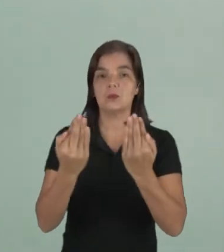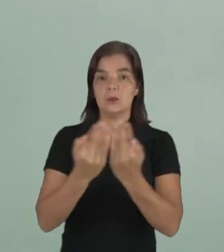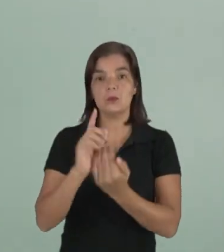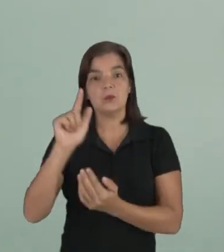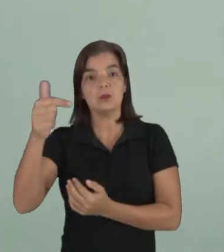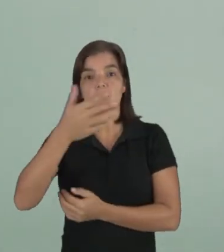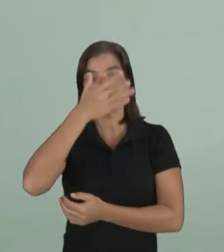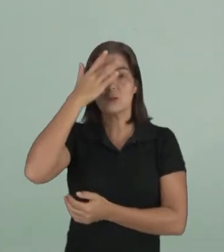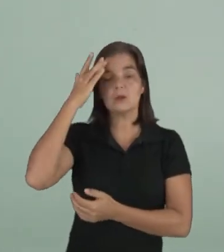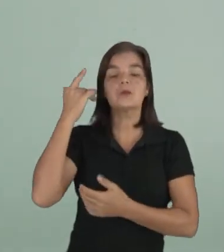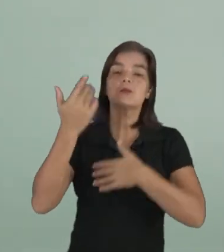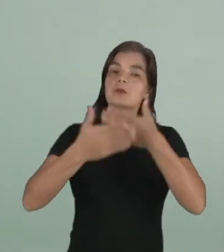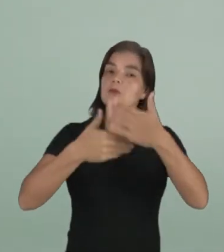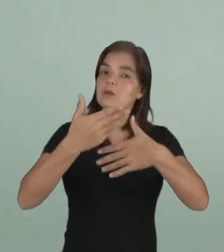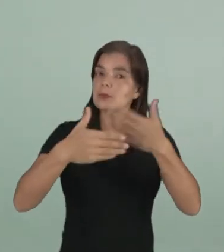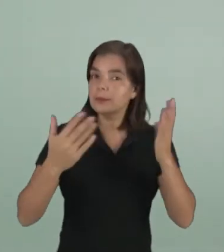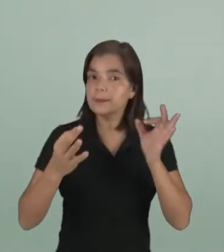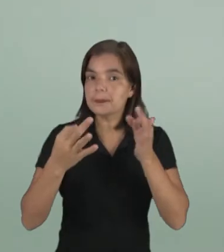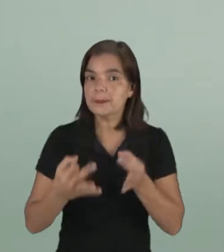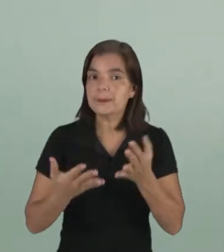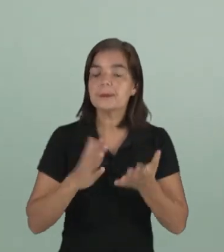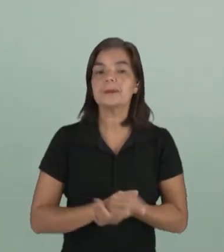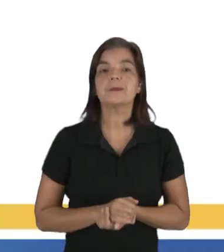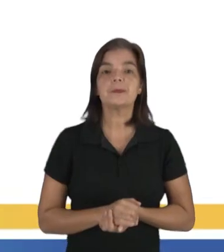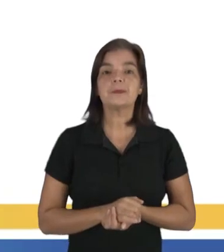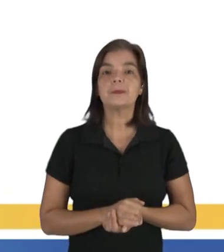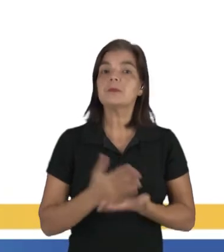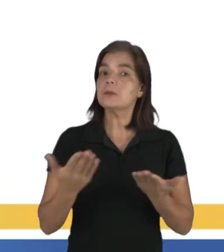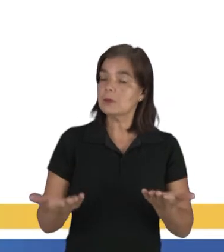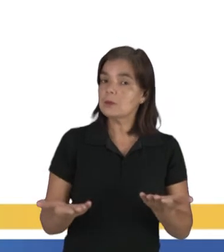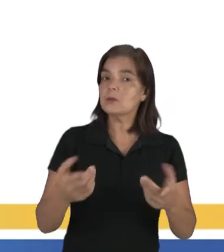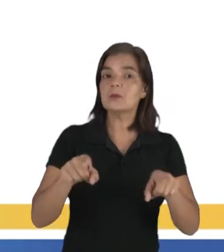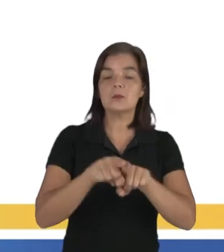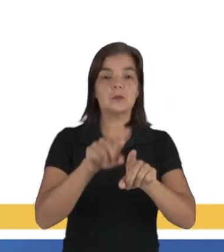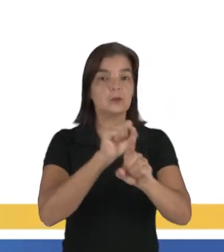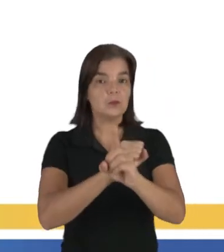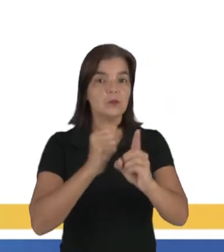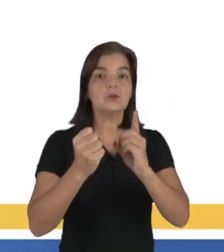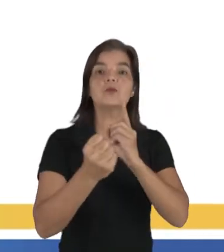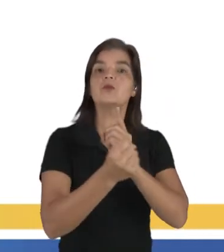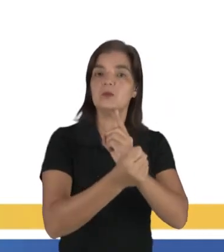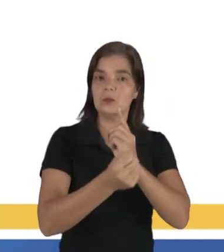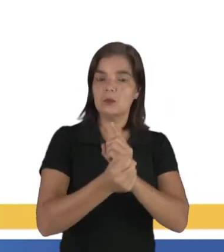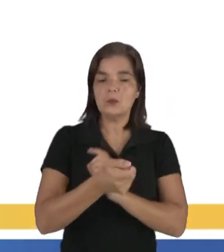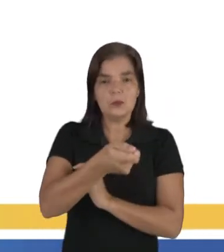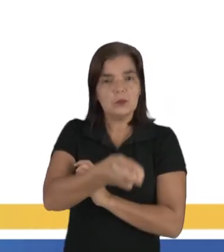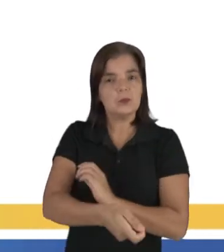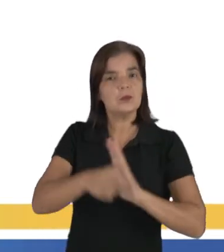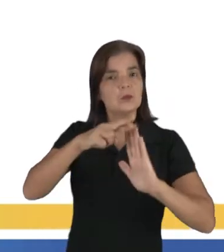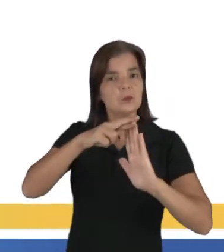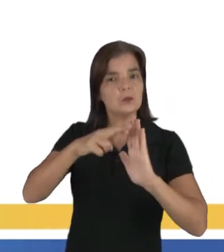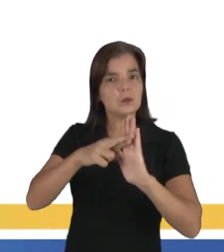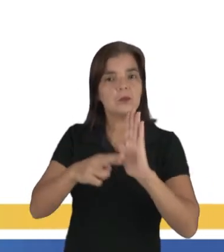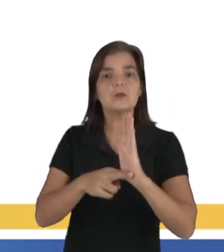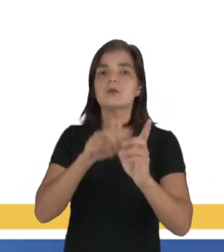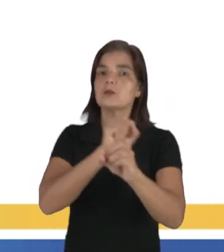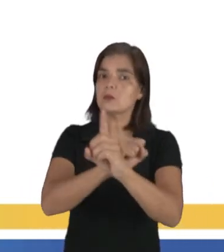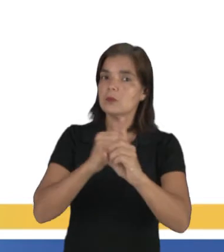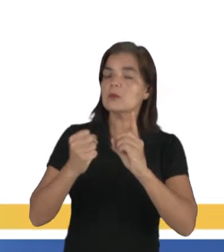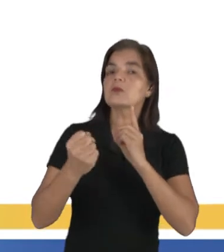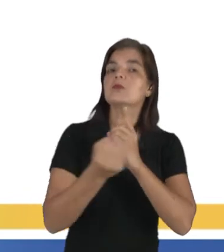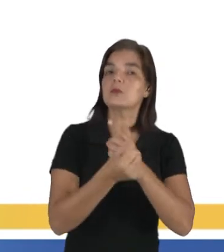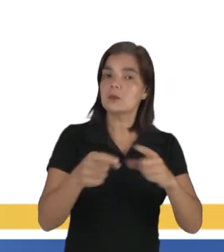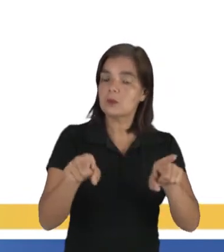outra, e assim vai, certo? Então, uma vez que a sociedade impõe essas regras sociais, e,